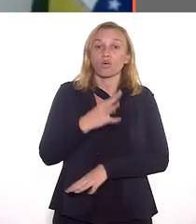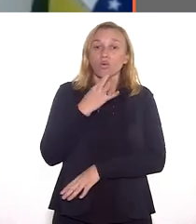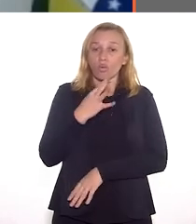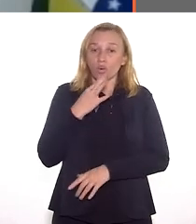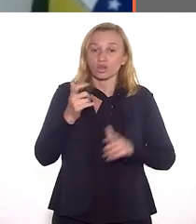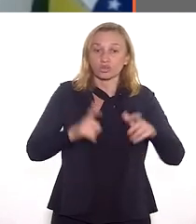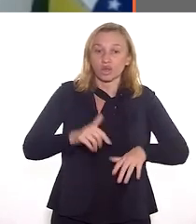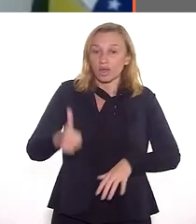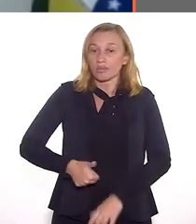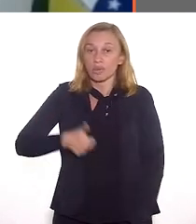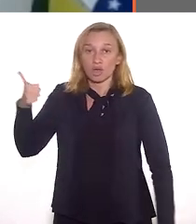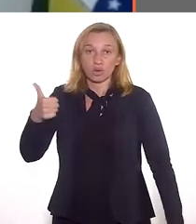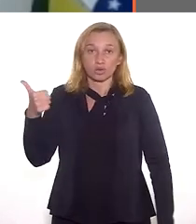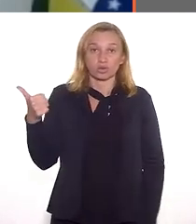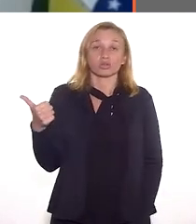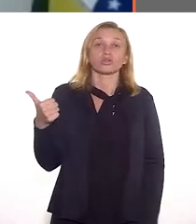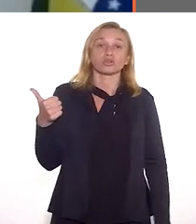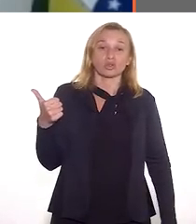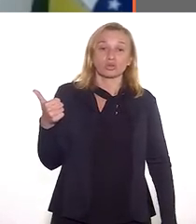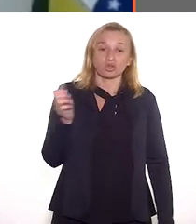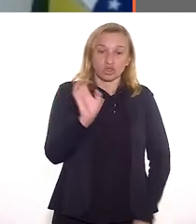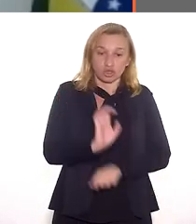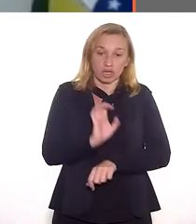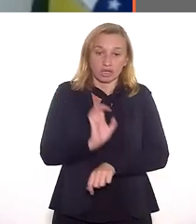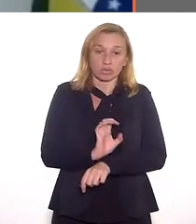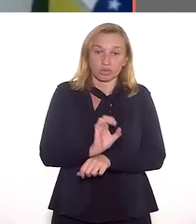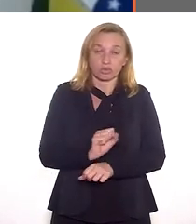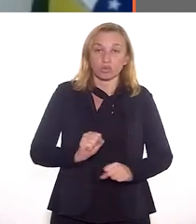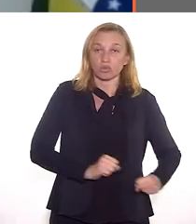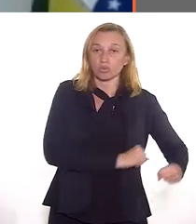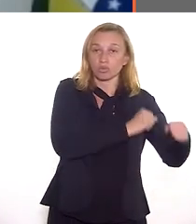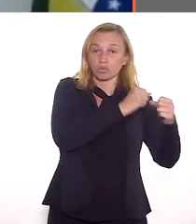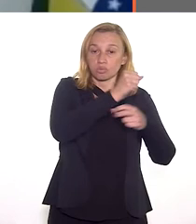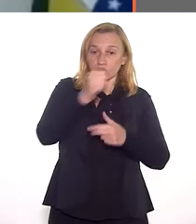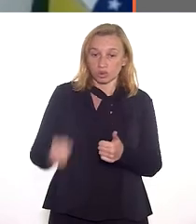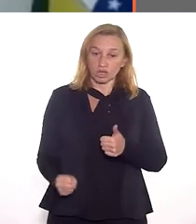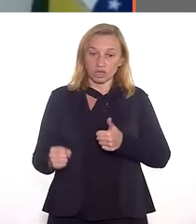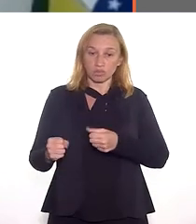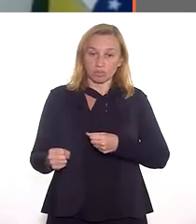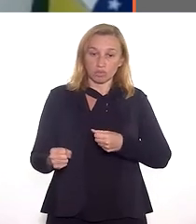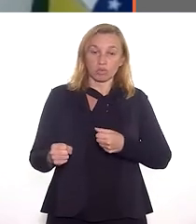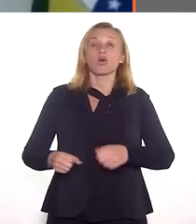atuam nesses territórios e que conhecem esses territórios melhor que o Estado, melhor que o poder público.